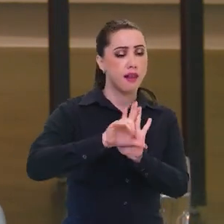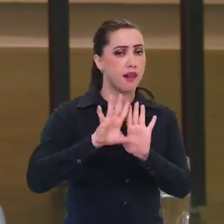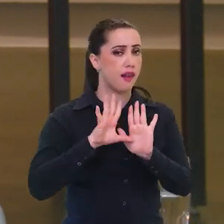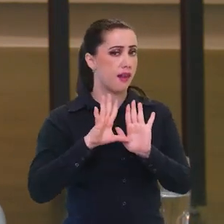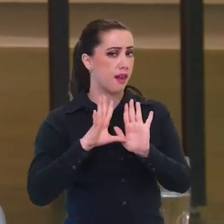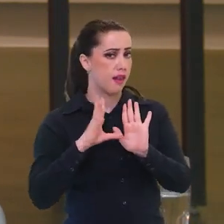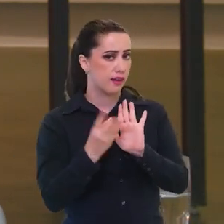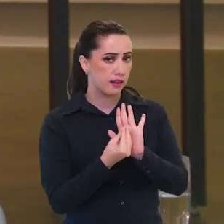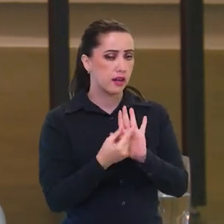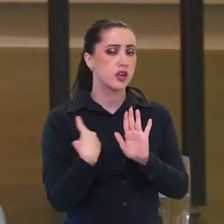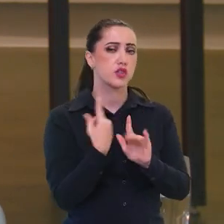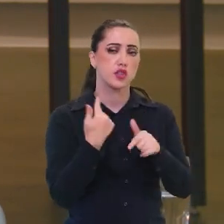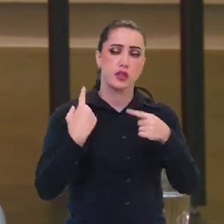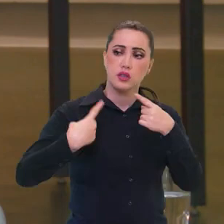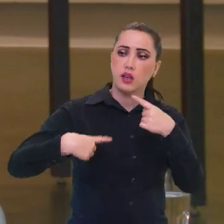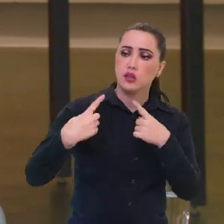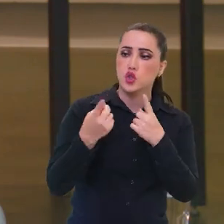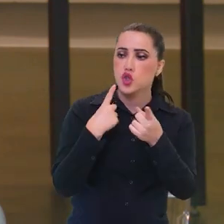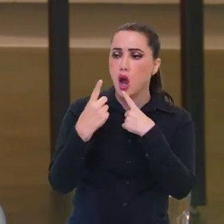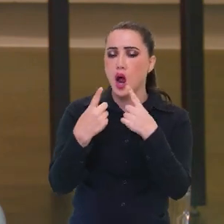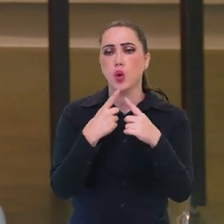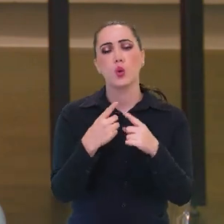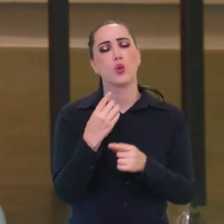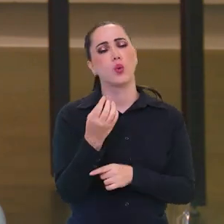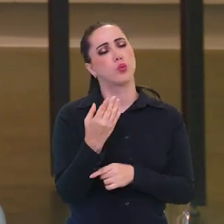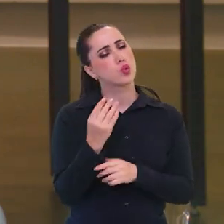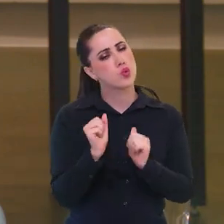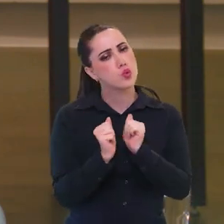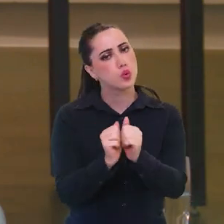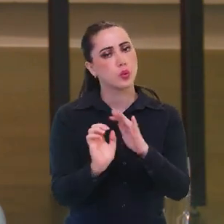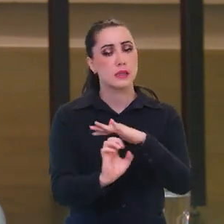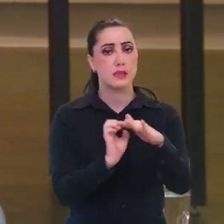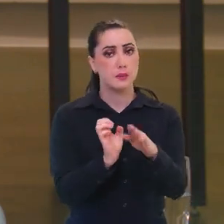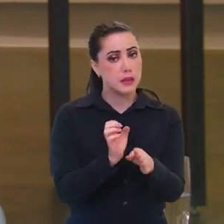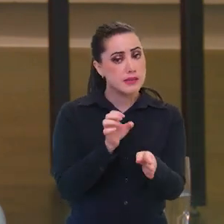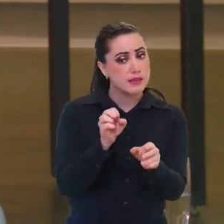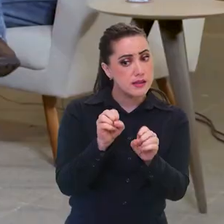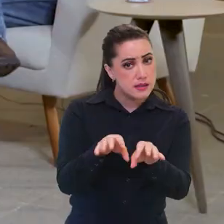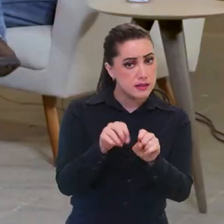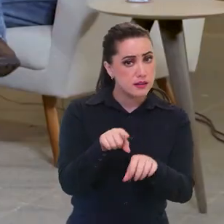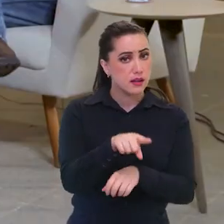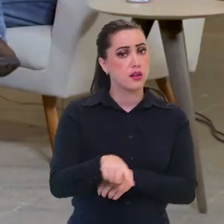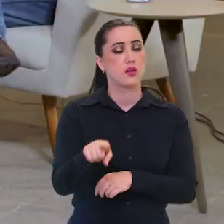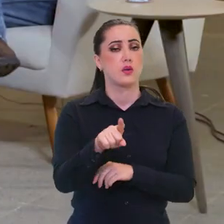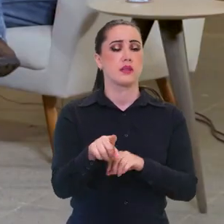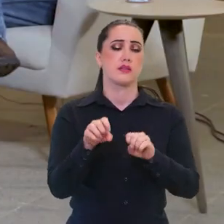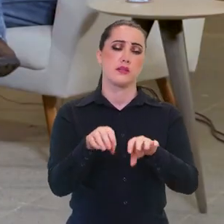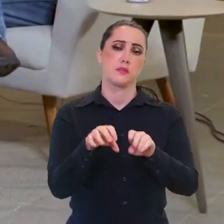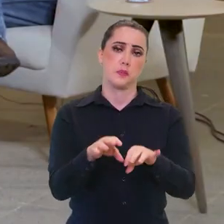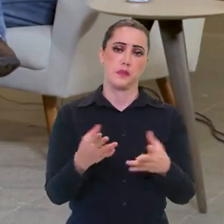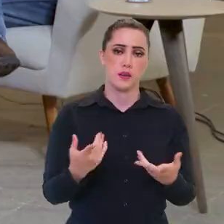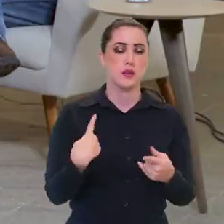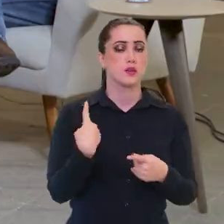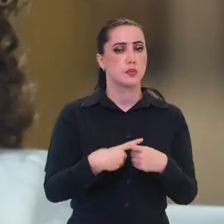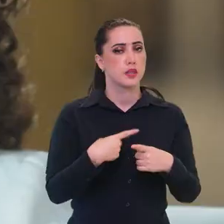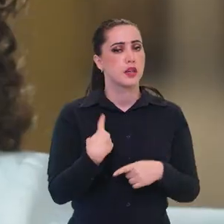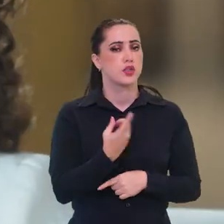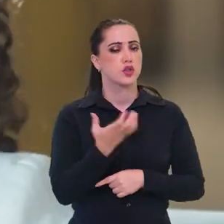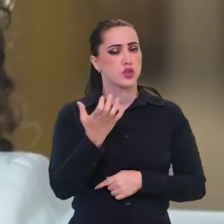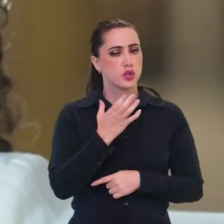Rouanet, nós estamos com diálogo franco, com as empresas, conscientizando, porque a gente quer que a sociedade brasileira